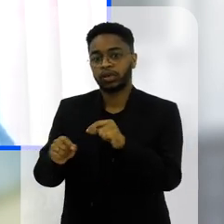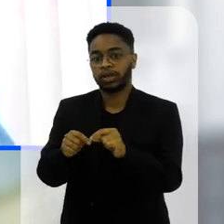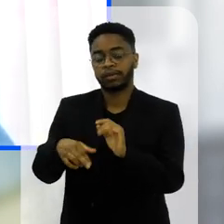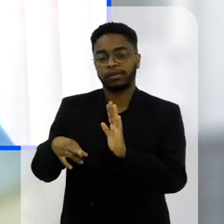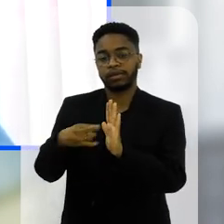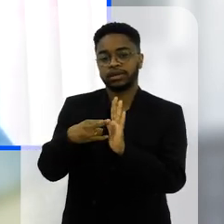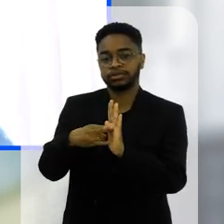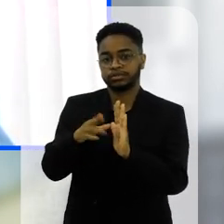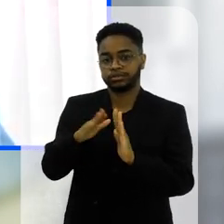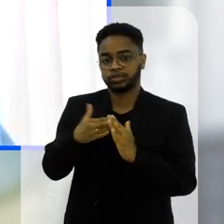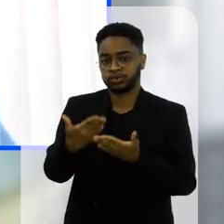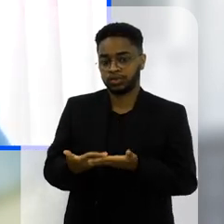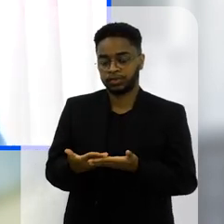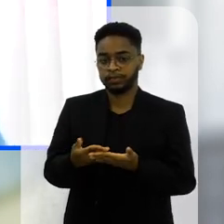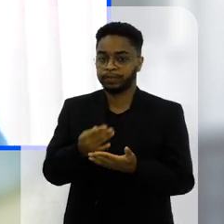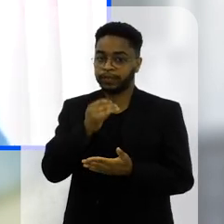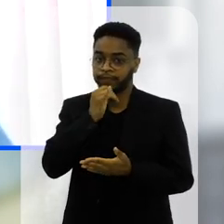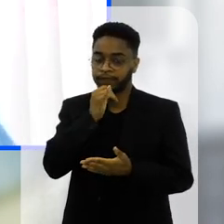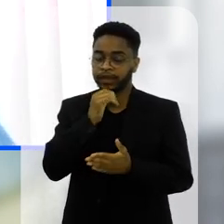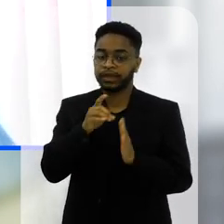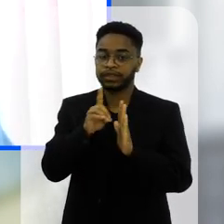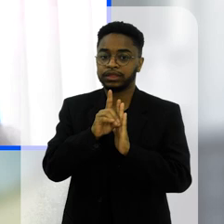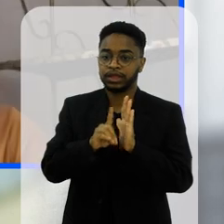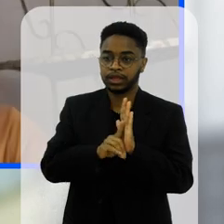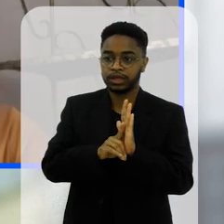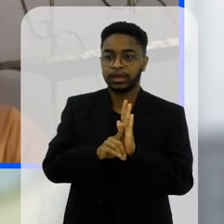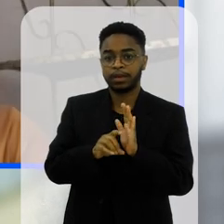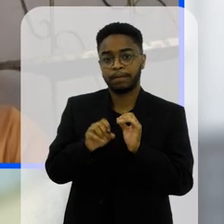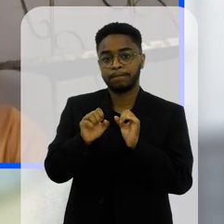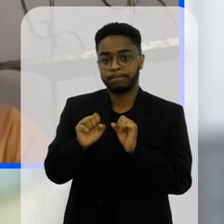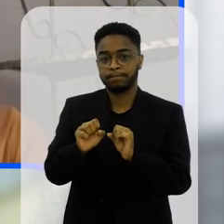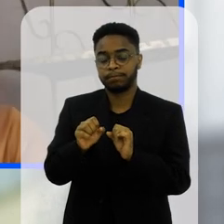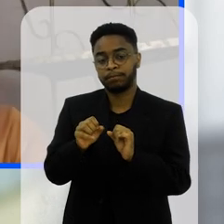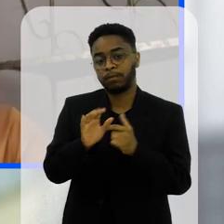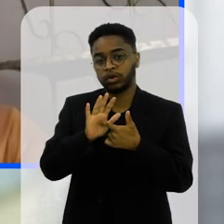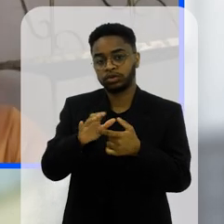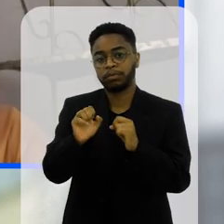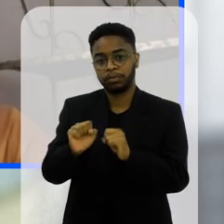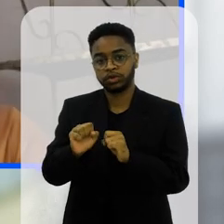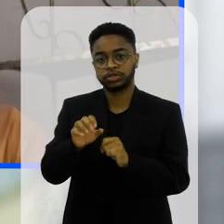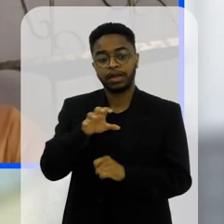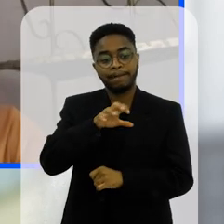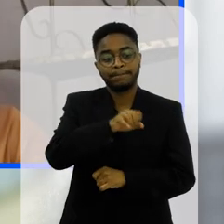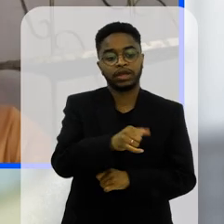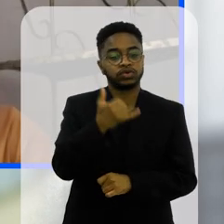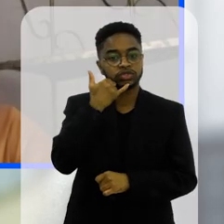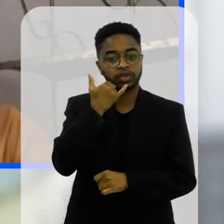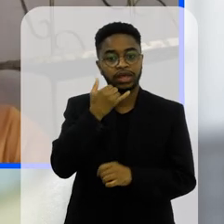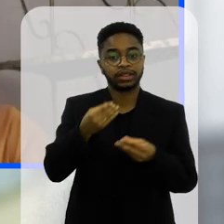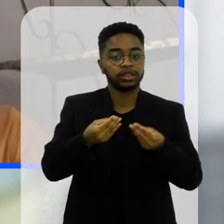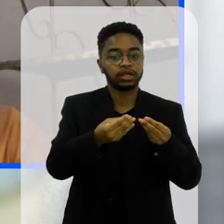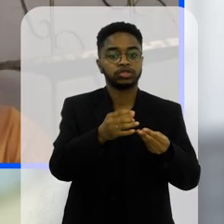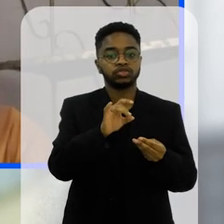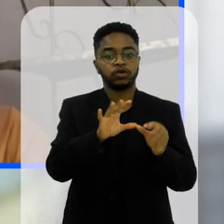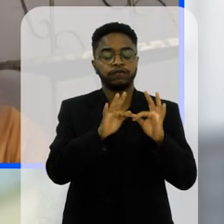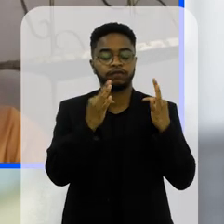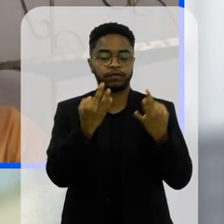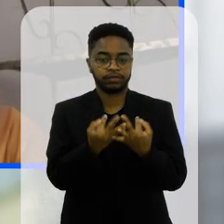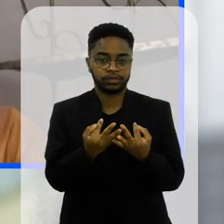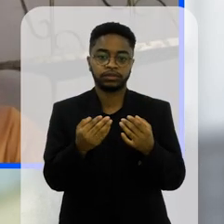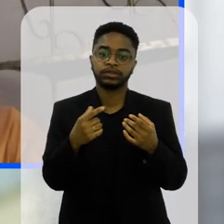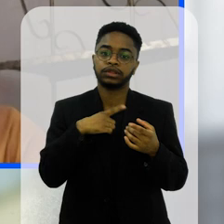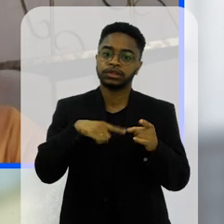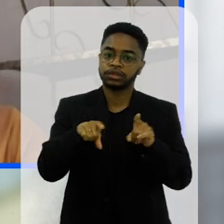regimento escolar então por exemplo o decreto ele já prevê ali a apreensão temporária do celular para que a possa também ver para as famílias a gente tem nas nossas